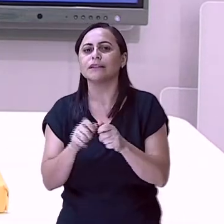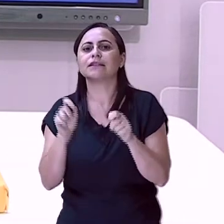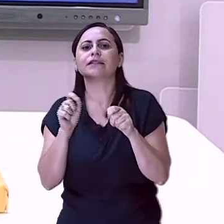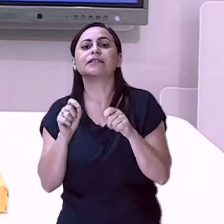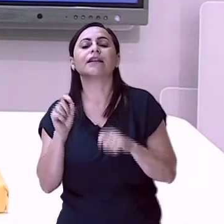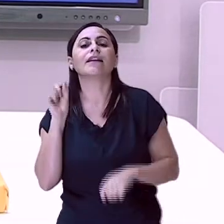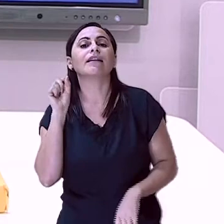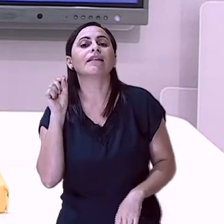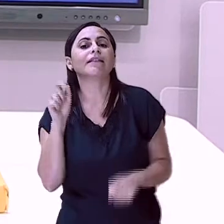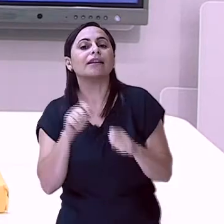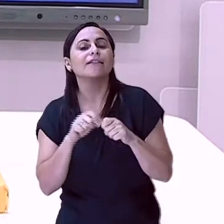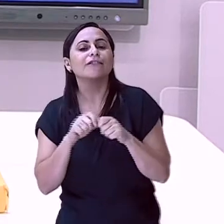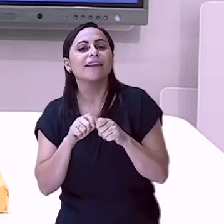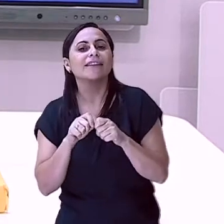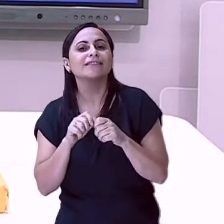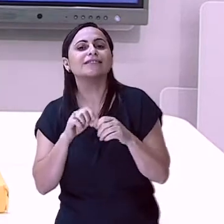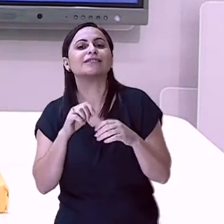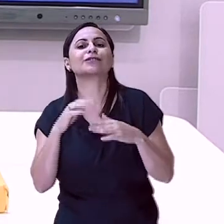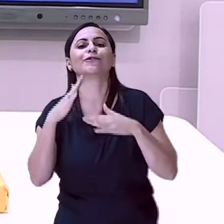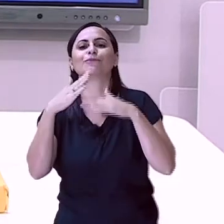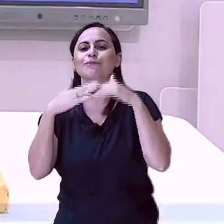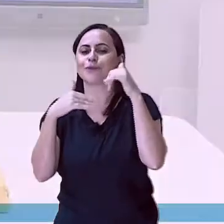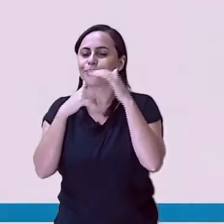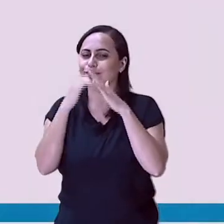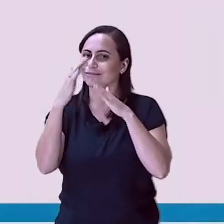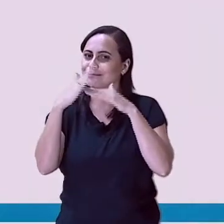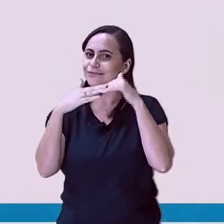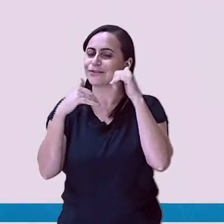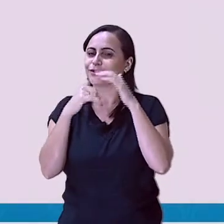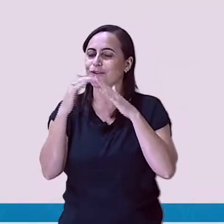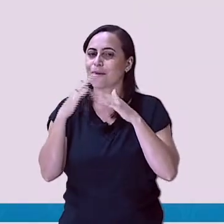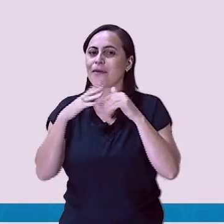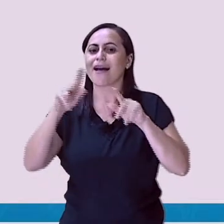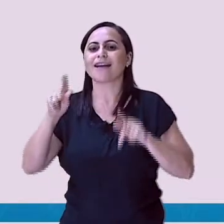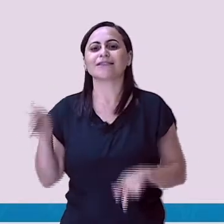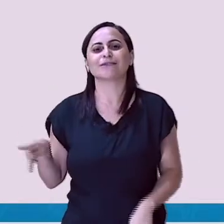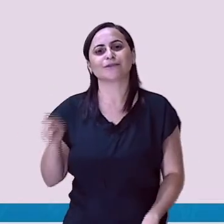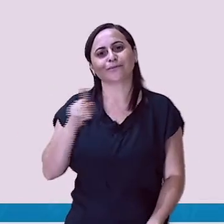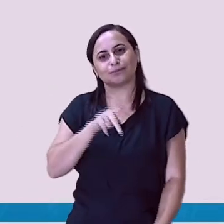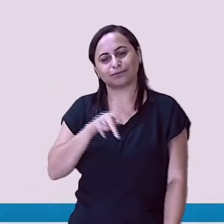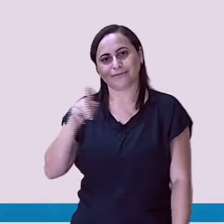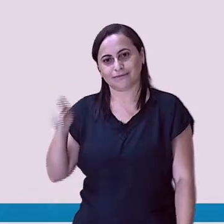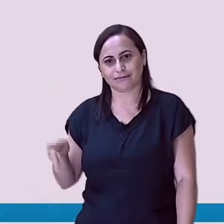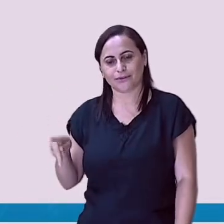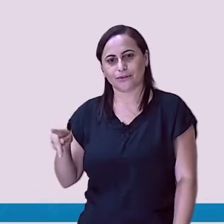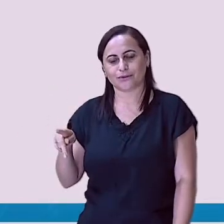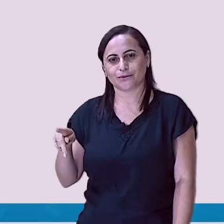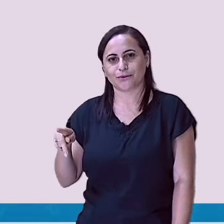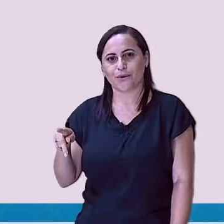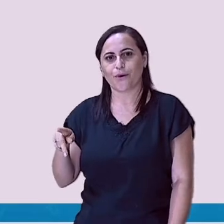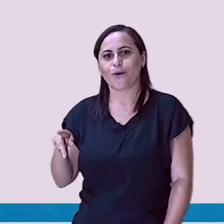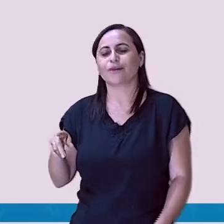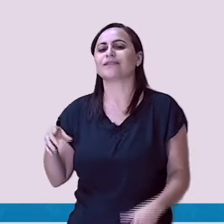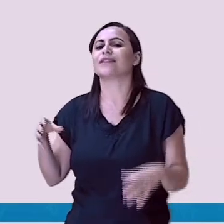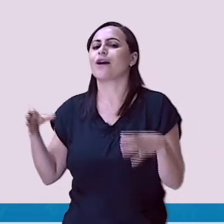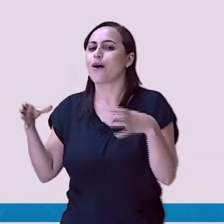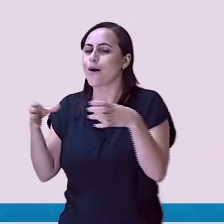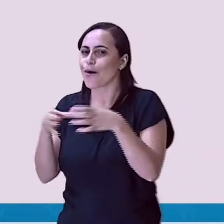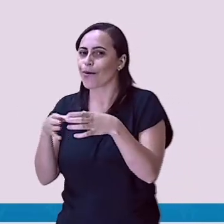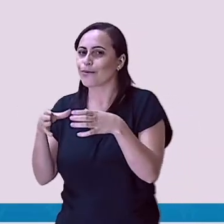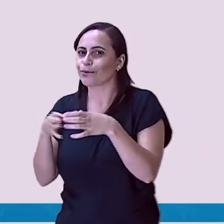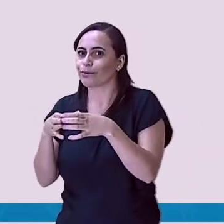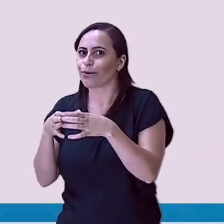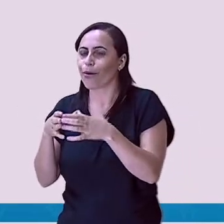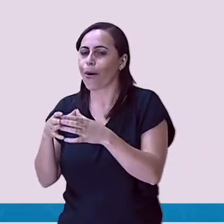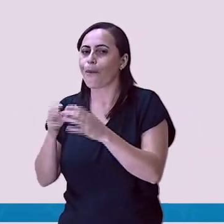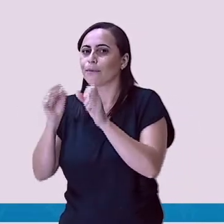olha que lindo, por estas professoras maravilhosas da equipe da plataforma SMEDGV